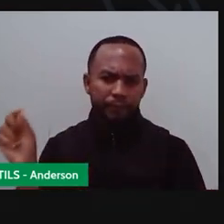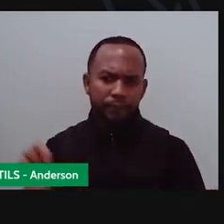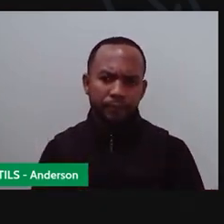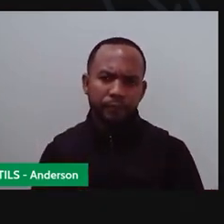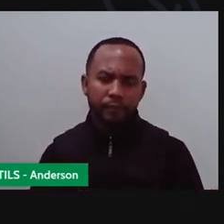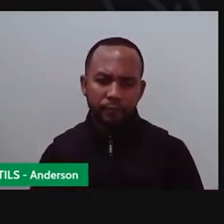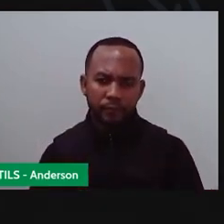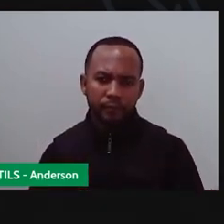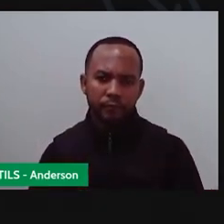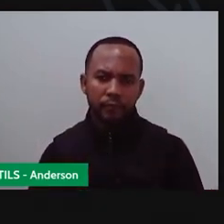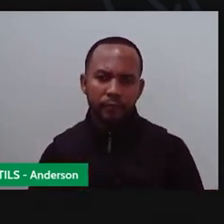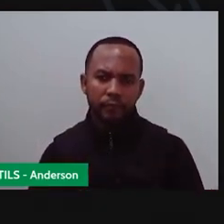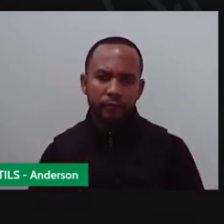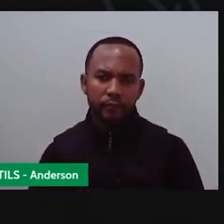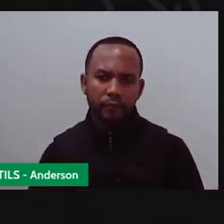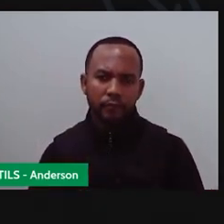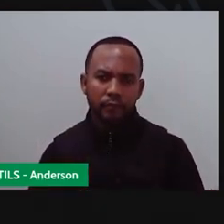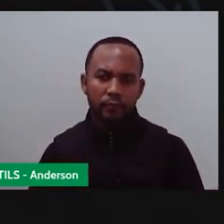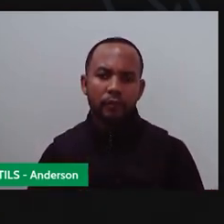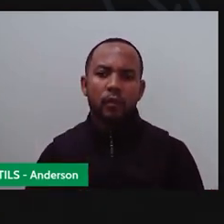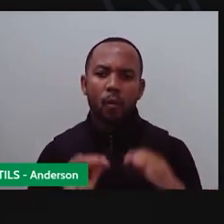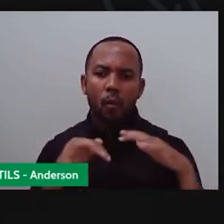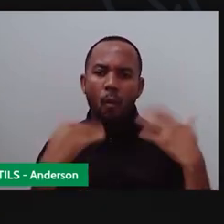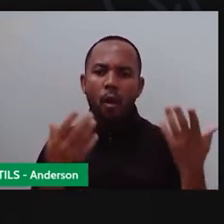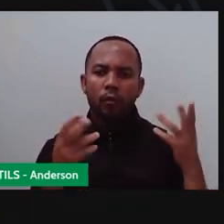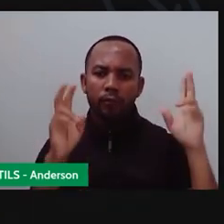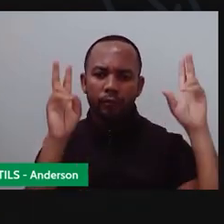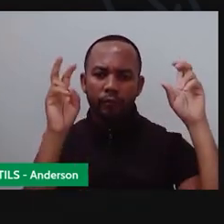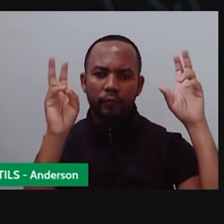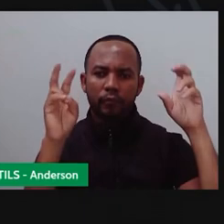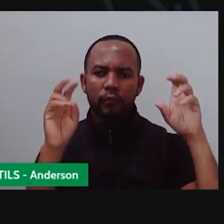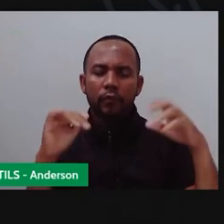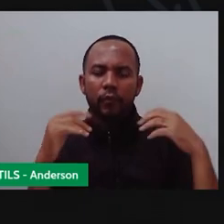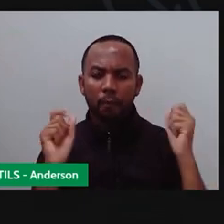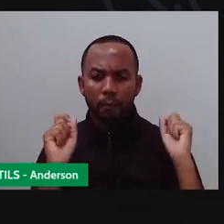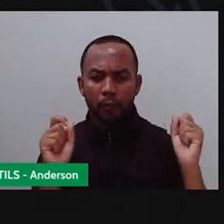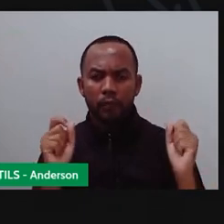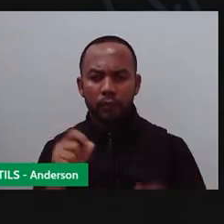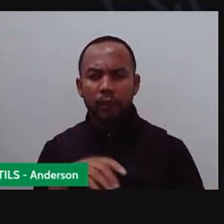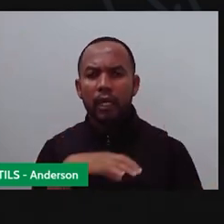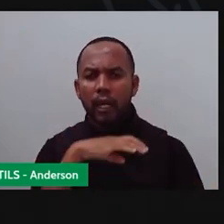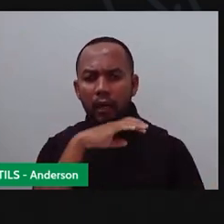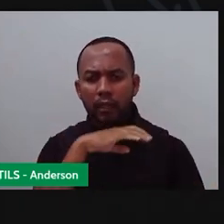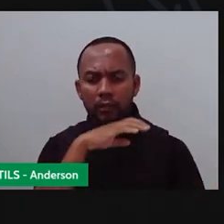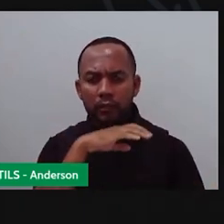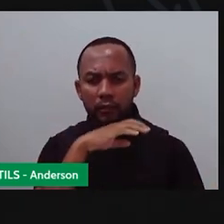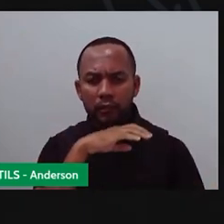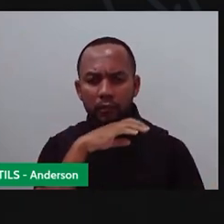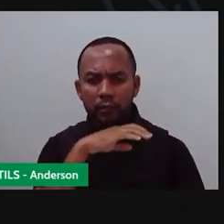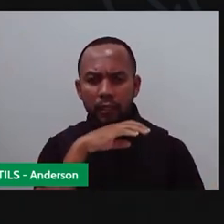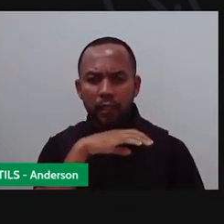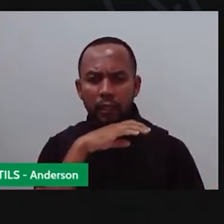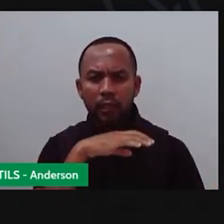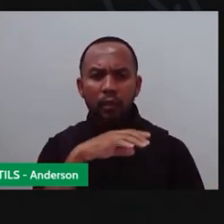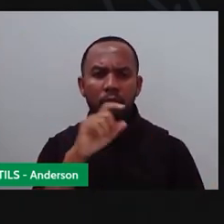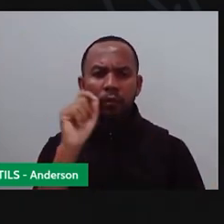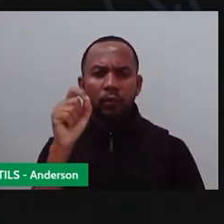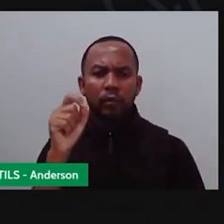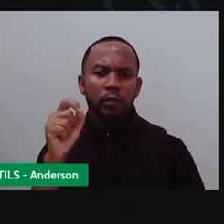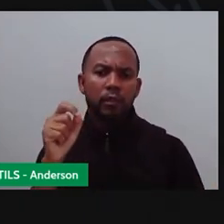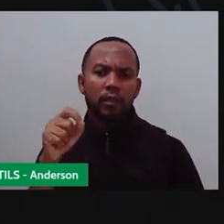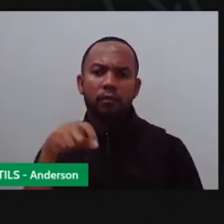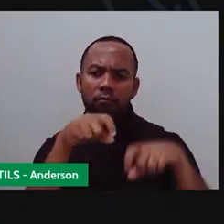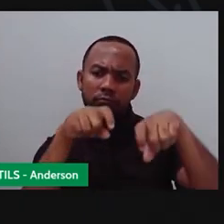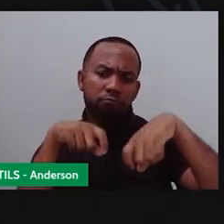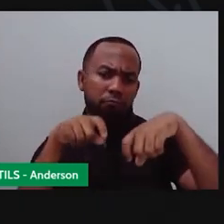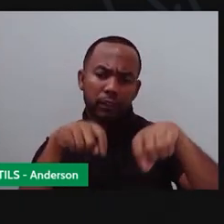Aí eu venho aqui em cima e coloco. Qual o título do meu gráfico? Posso colocar o quê? Animais da fazenda, não posso? Eu venho aqui e